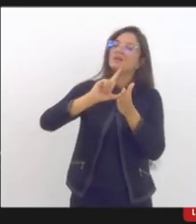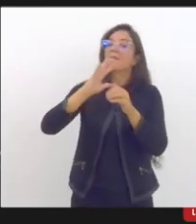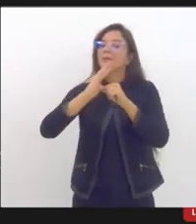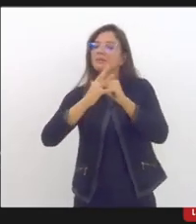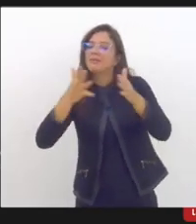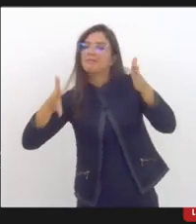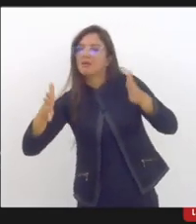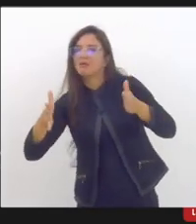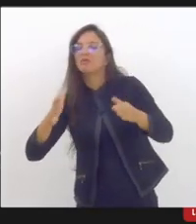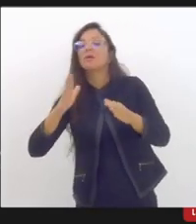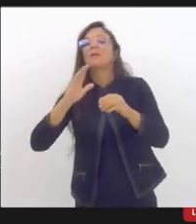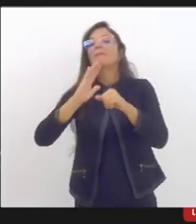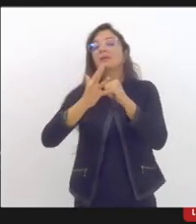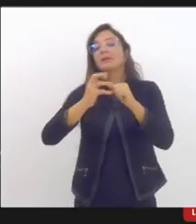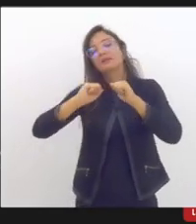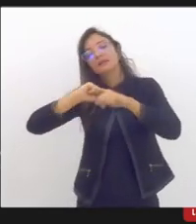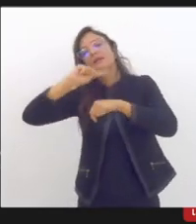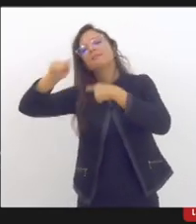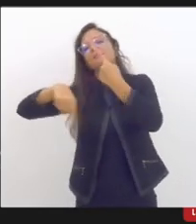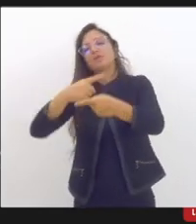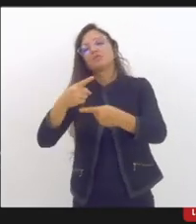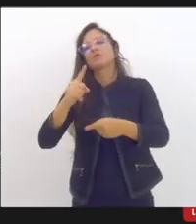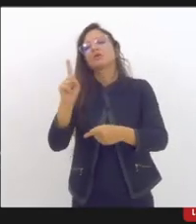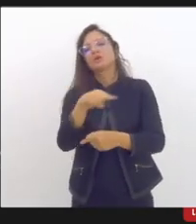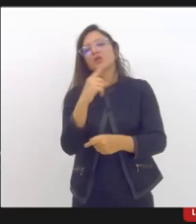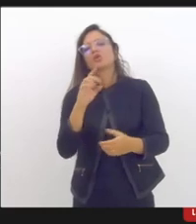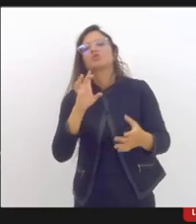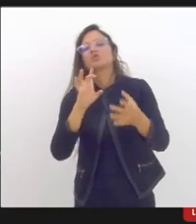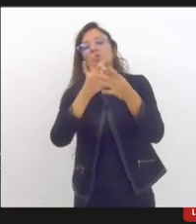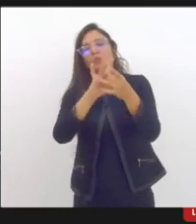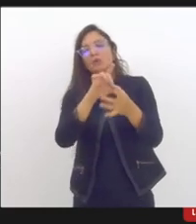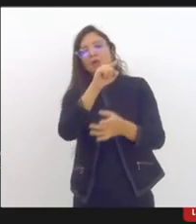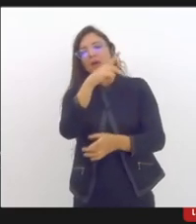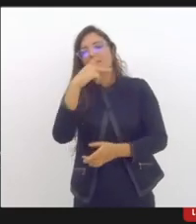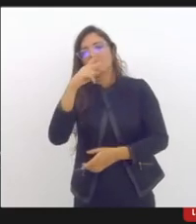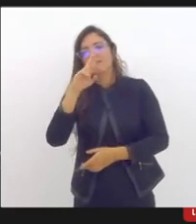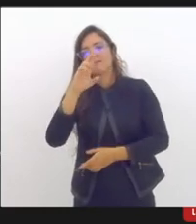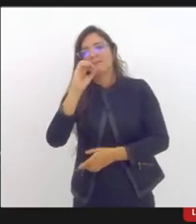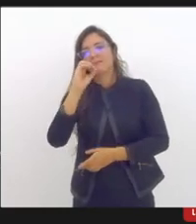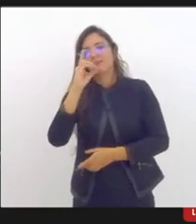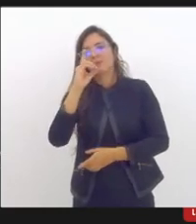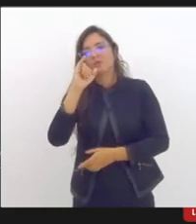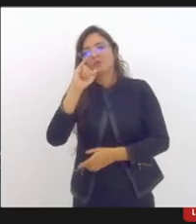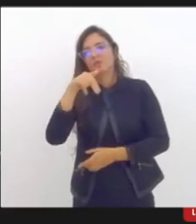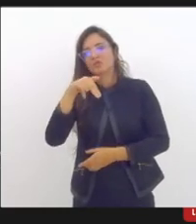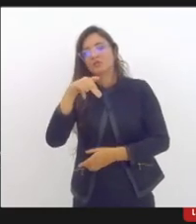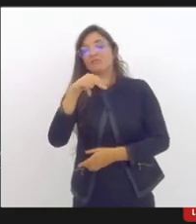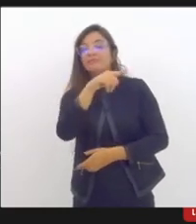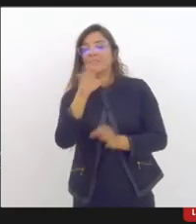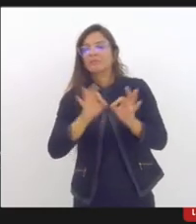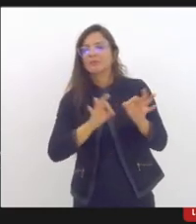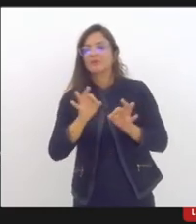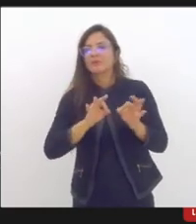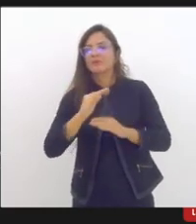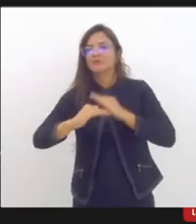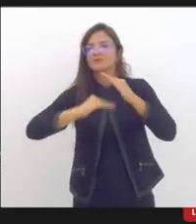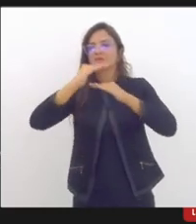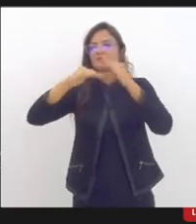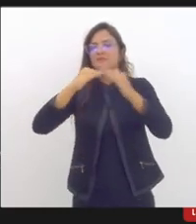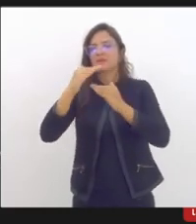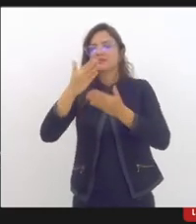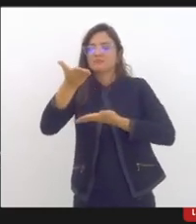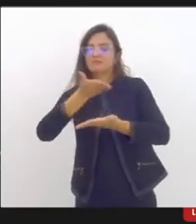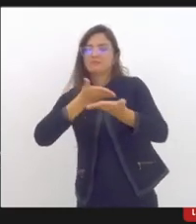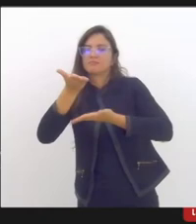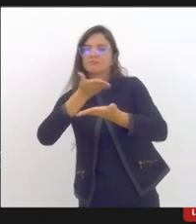realizadas em parceria com o PRODIN, que é o Programa de Desenvolvimento Interpessoal da UERJ. E nós tivemos ali